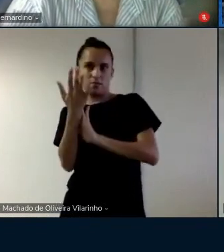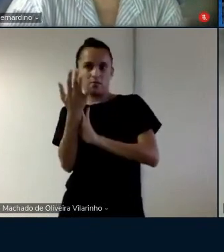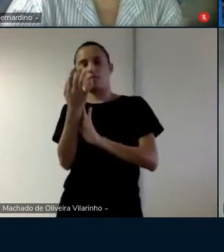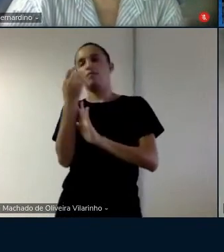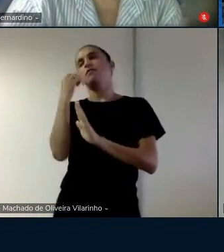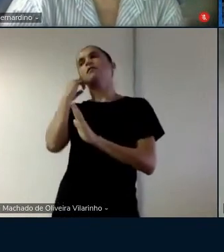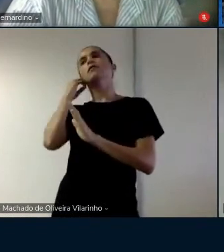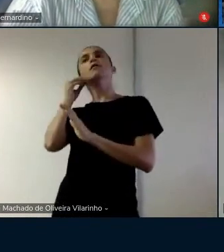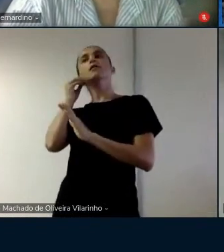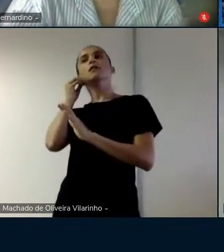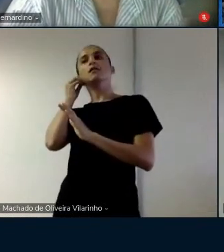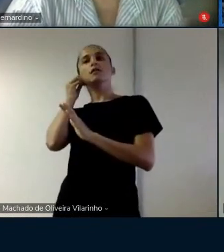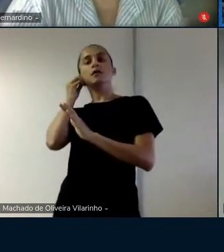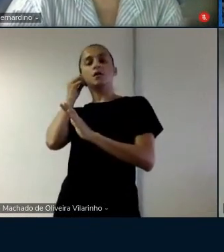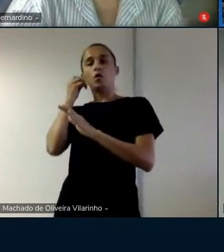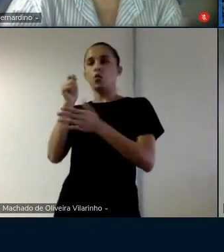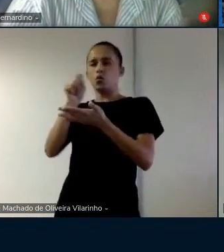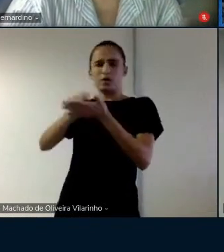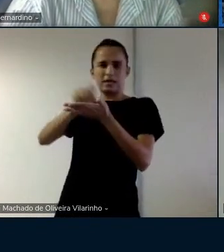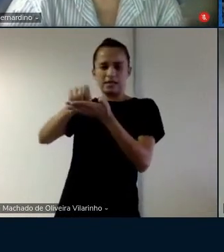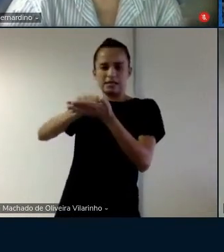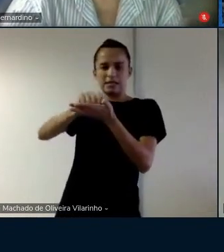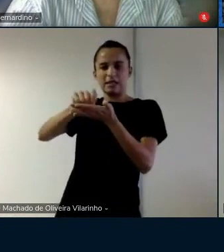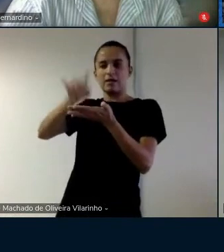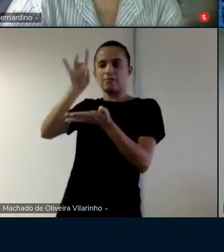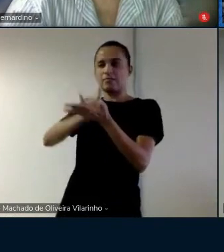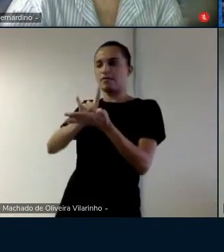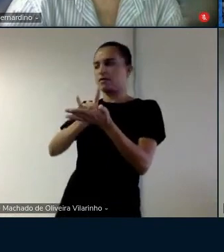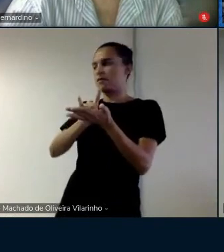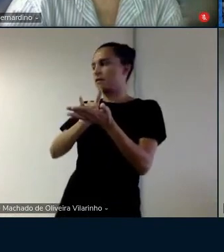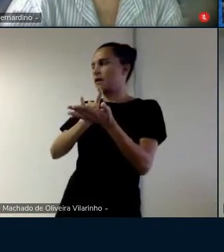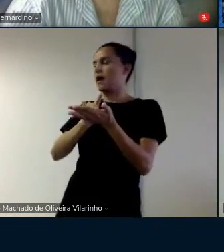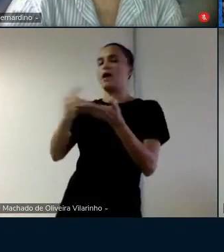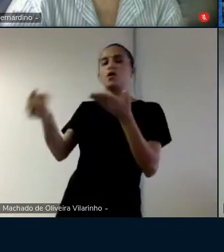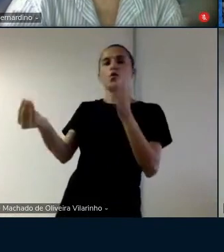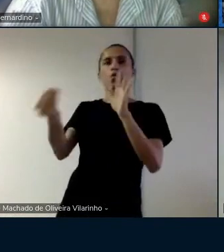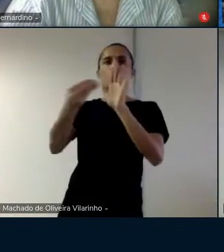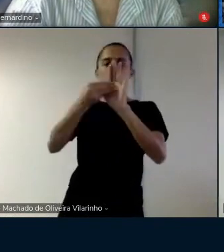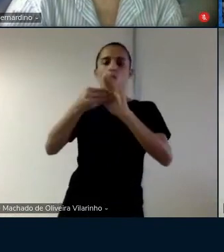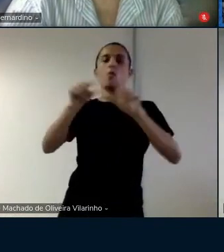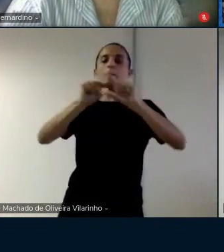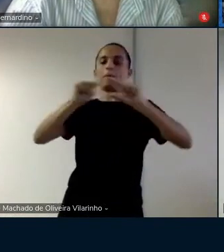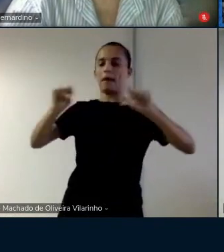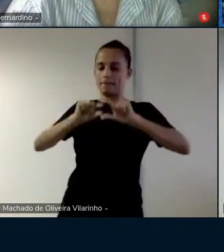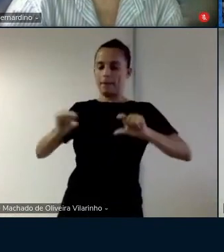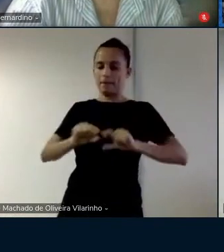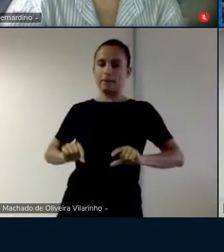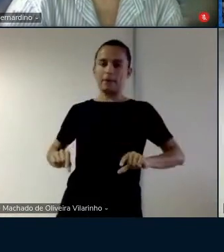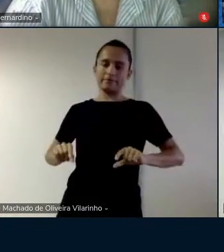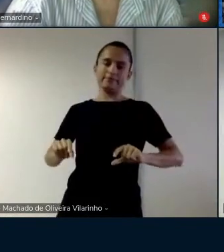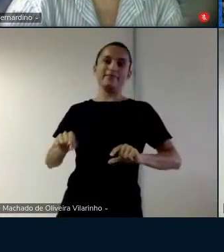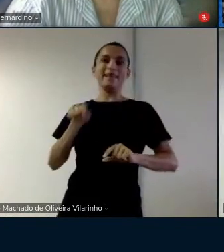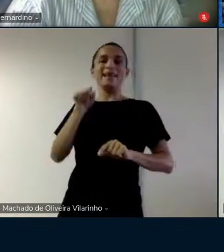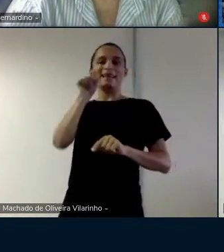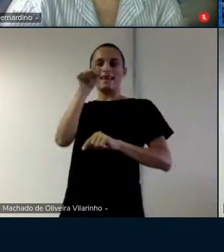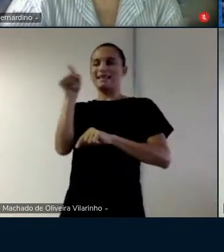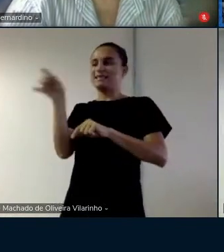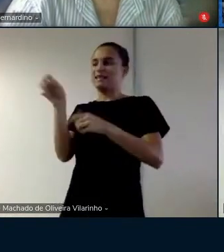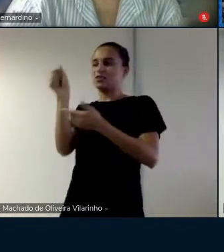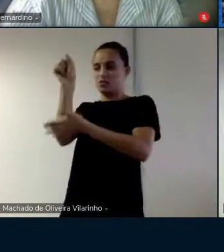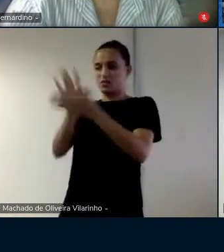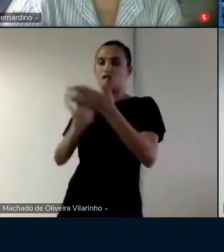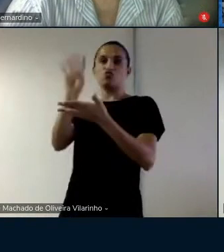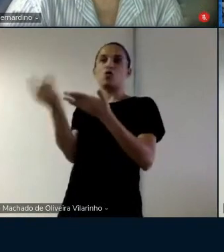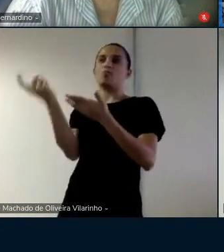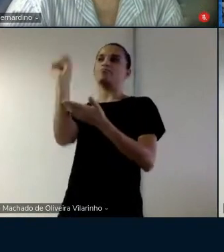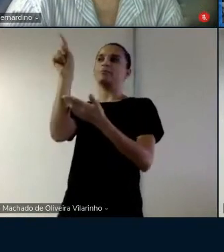porque os que eles construíram foram nos chats nos chats eles foram colocando as palavras inteiras mas aí naquele era só para marcar mas aqui